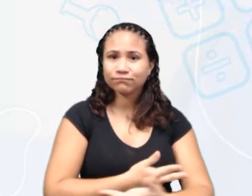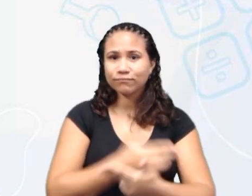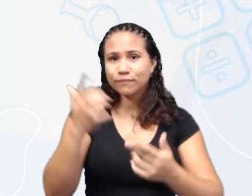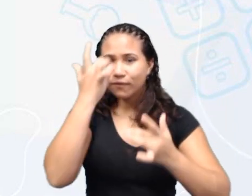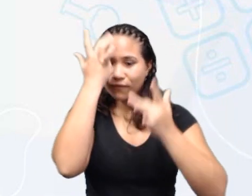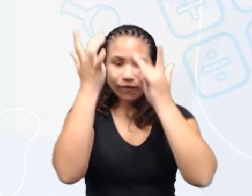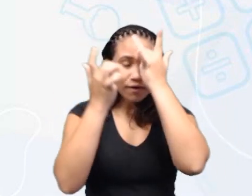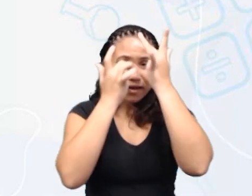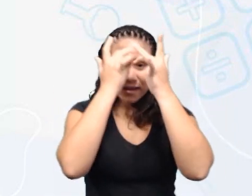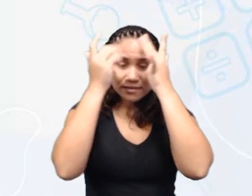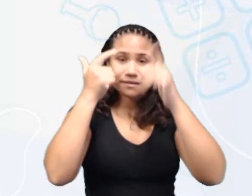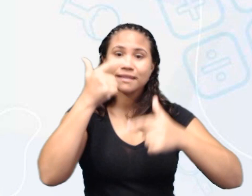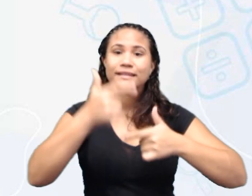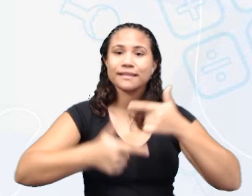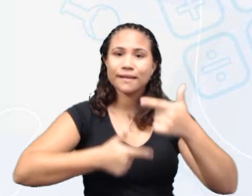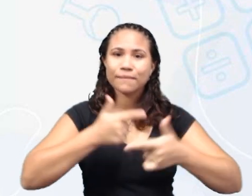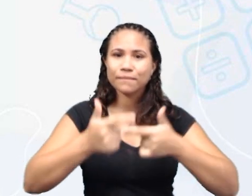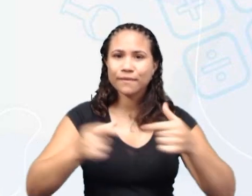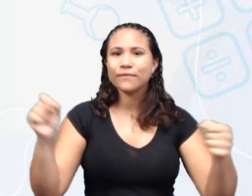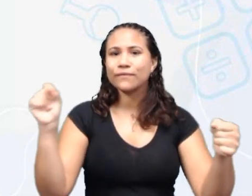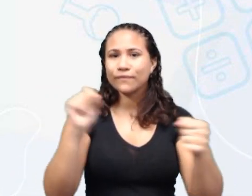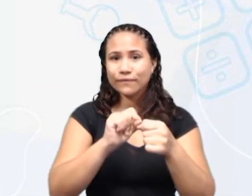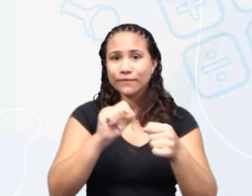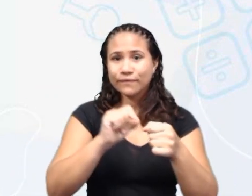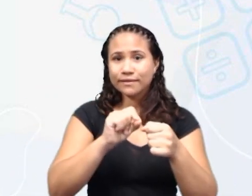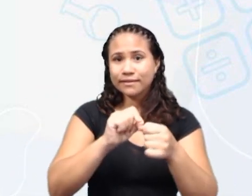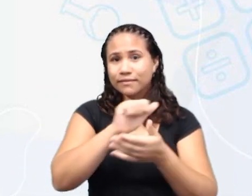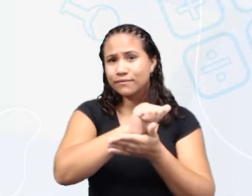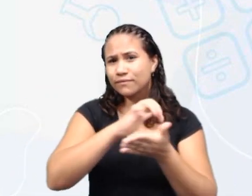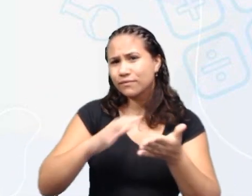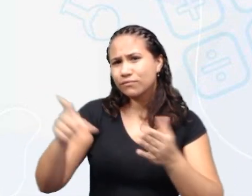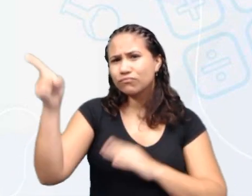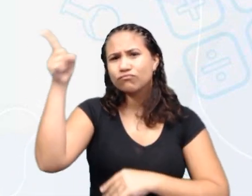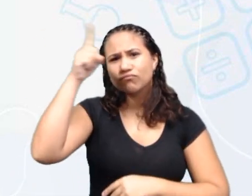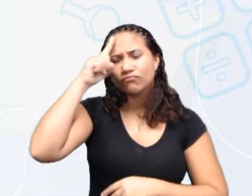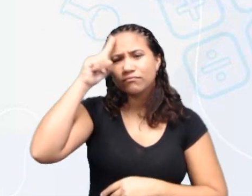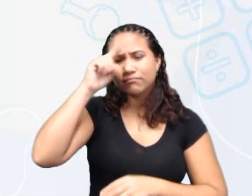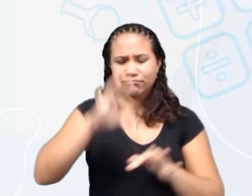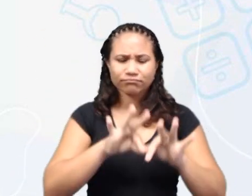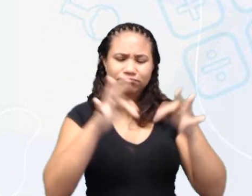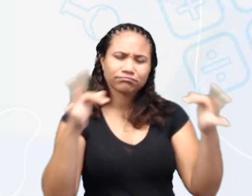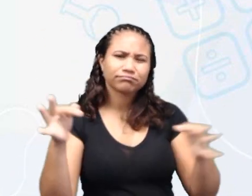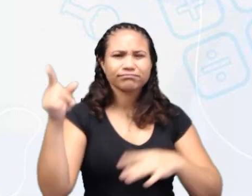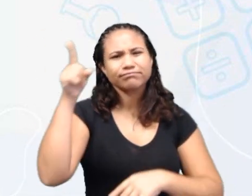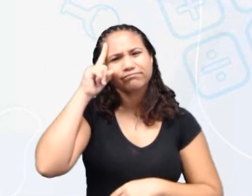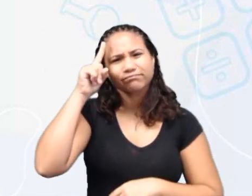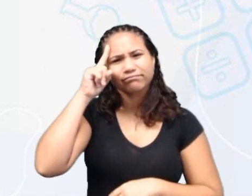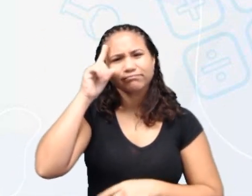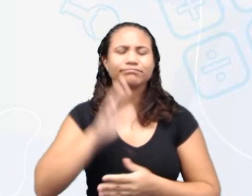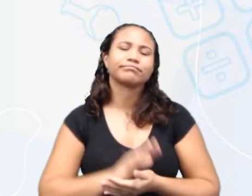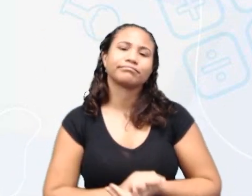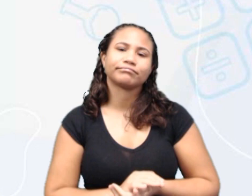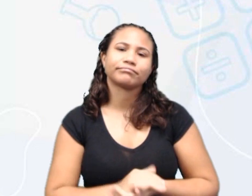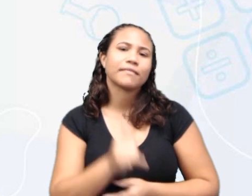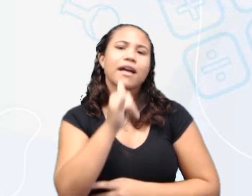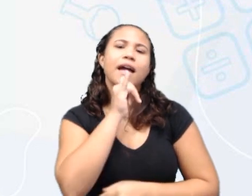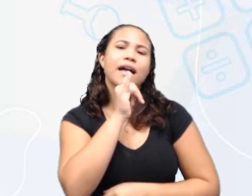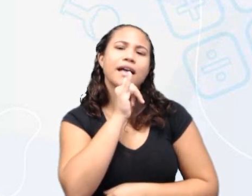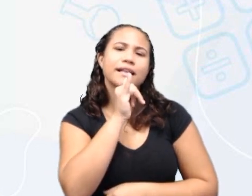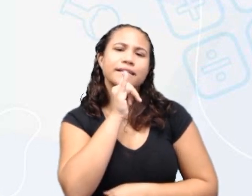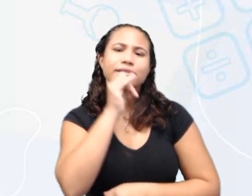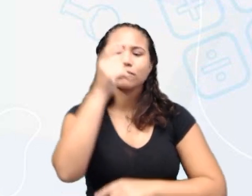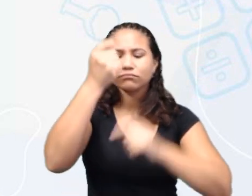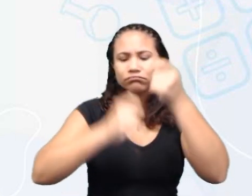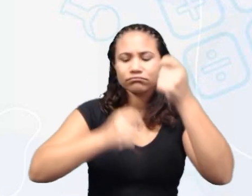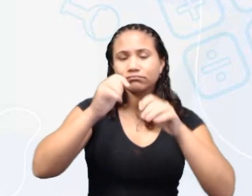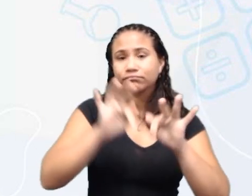facilitam o trabalho e execução de tarefas simples do dia a dia. Como exemplo de máquinas